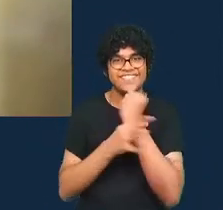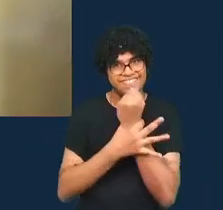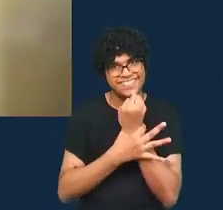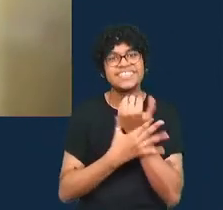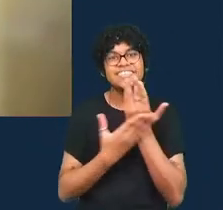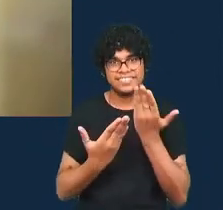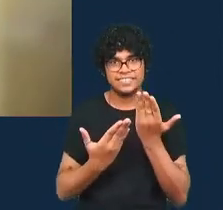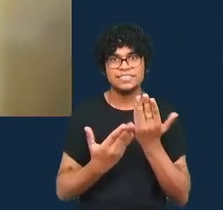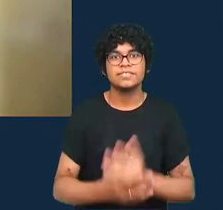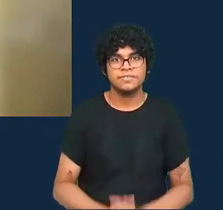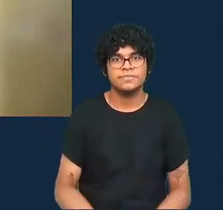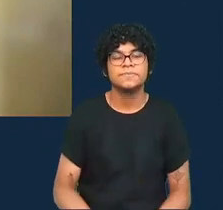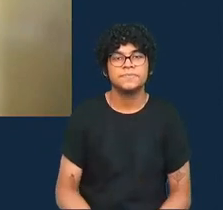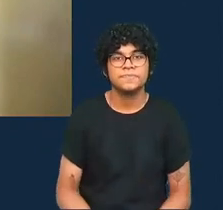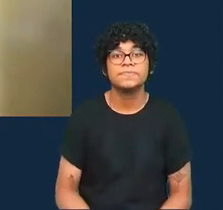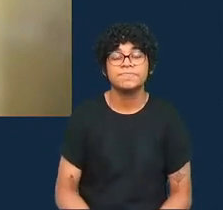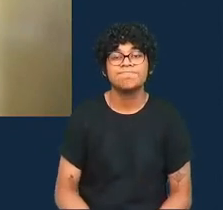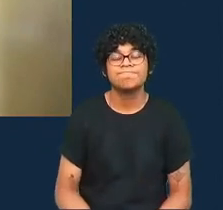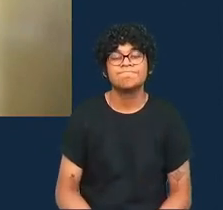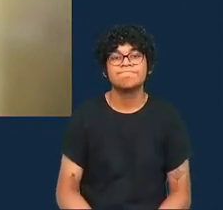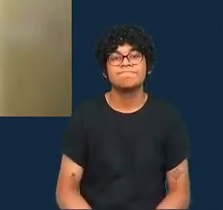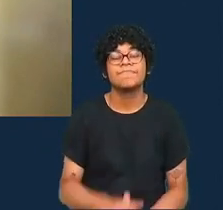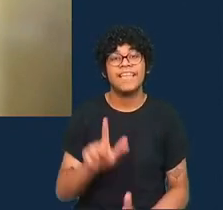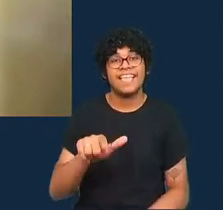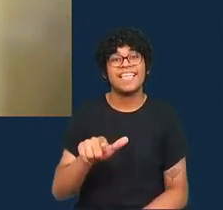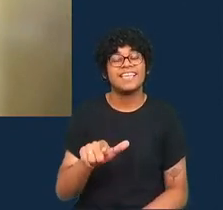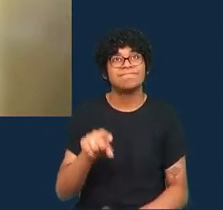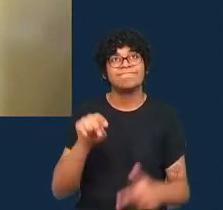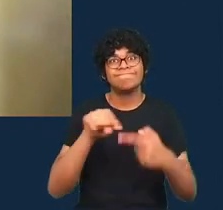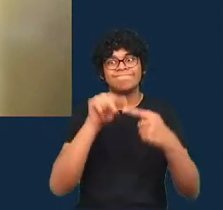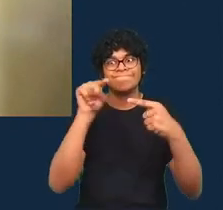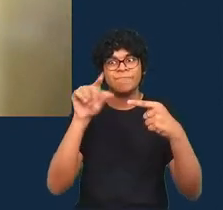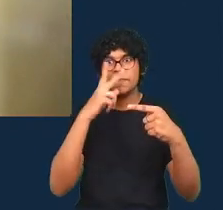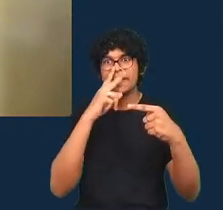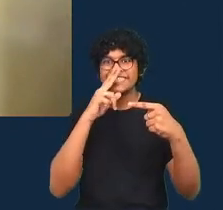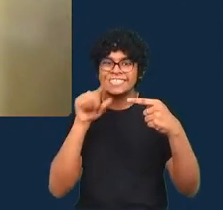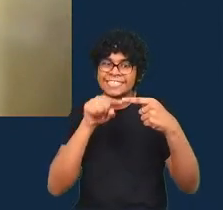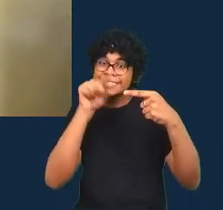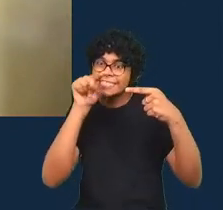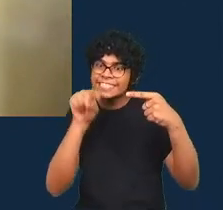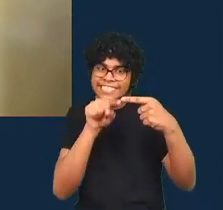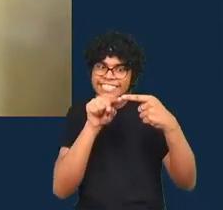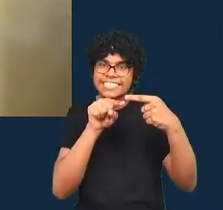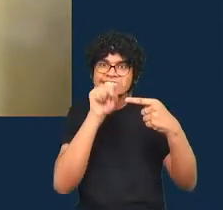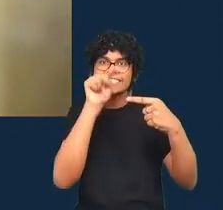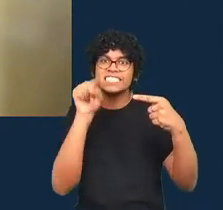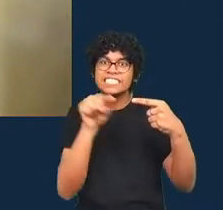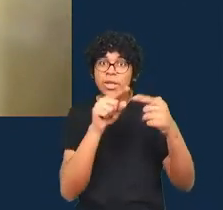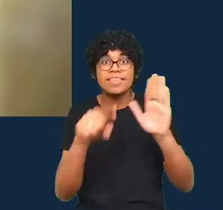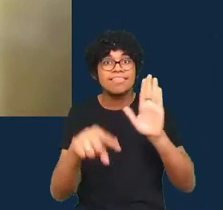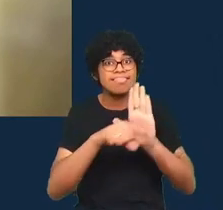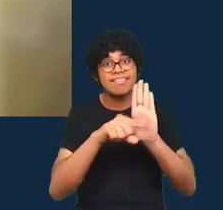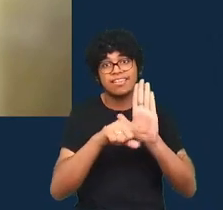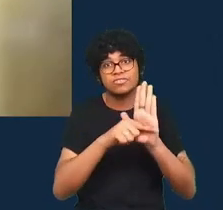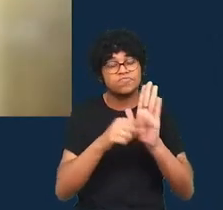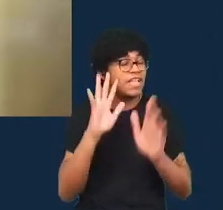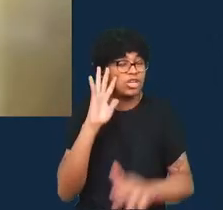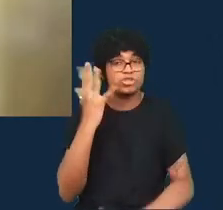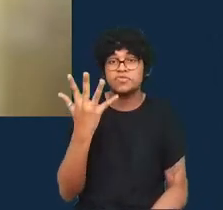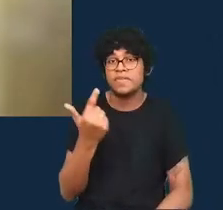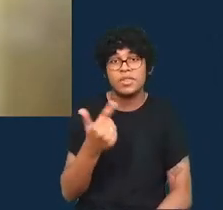esse é um ciclo negativo que eu não sei se eu consigo resolver mas eu vou mostrar esse exemplo do uso